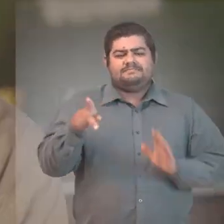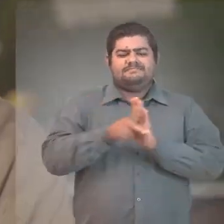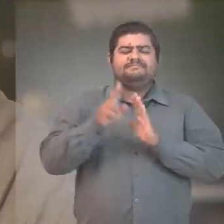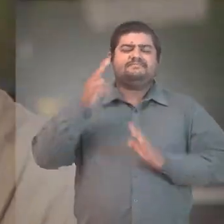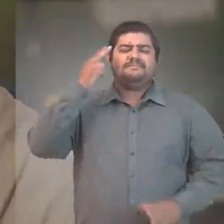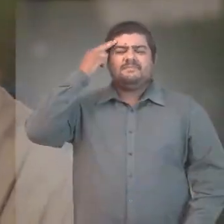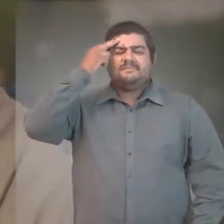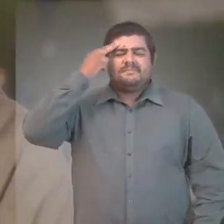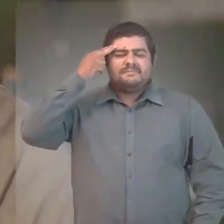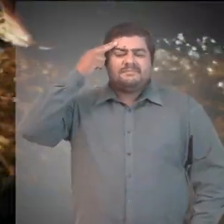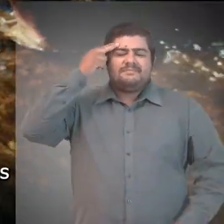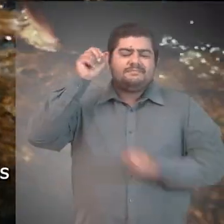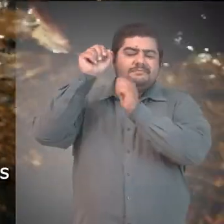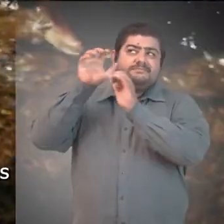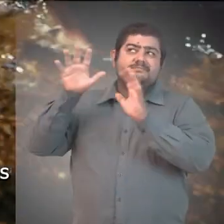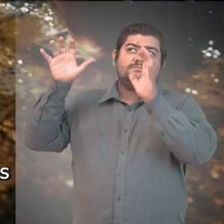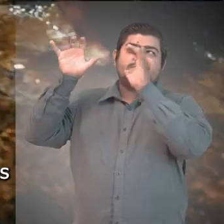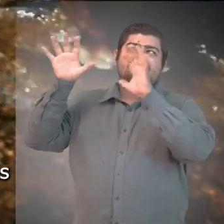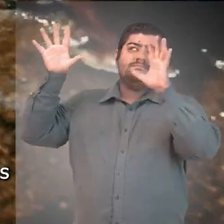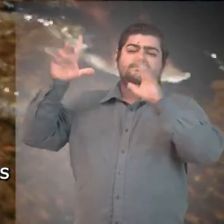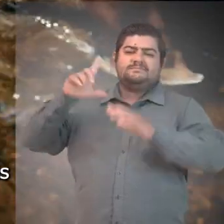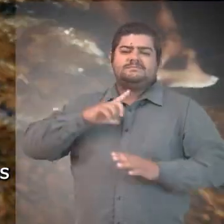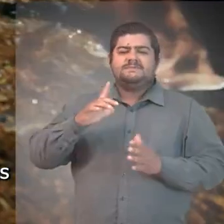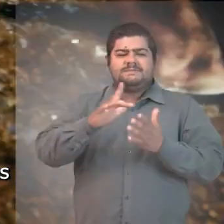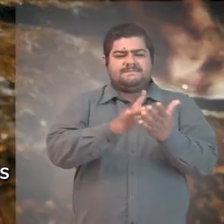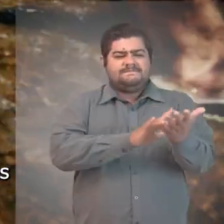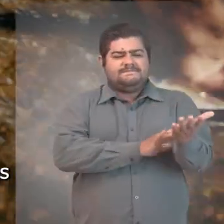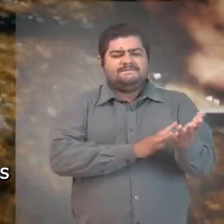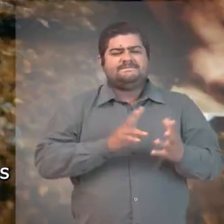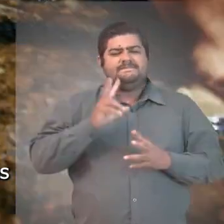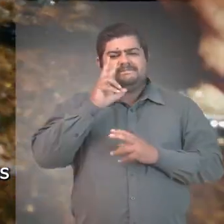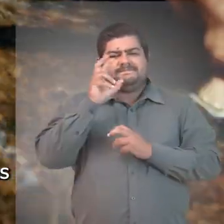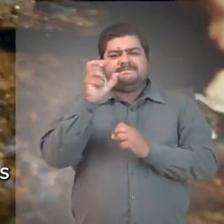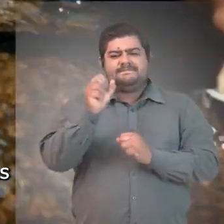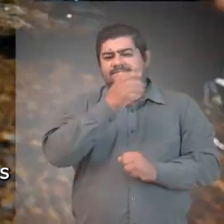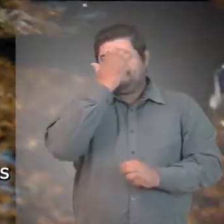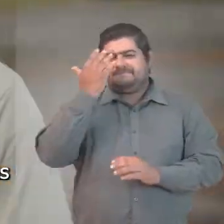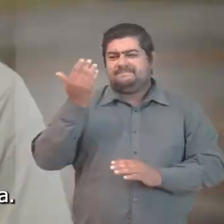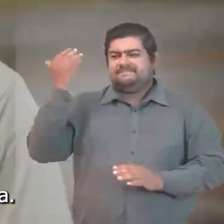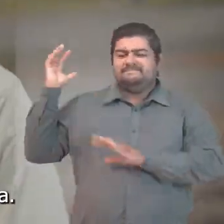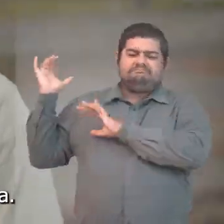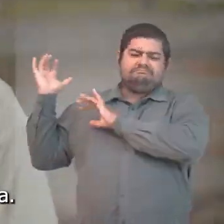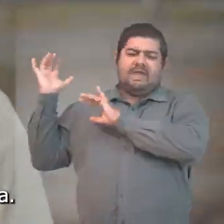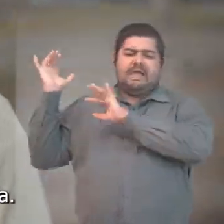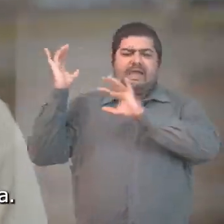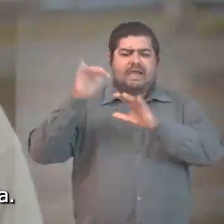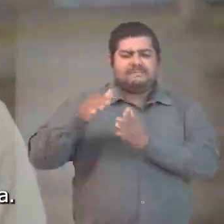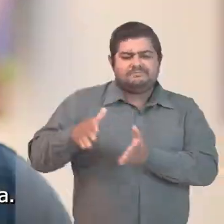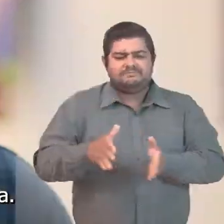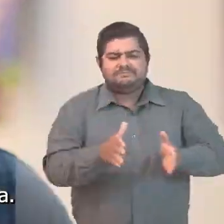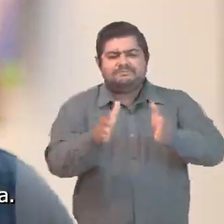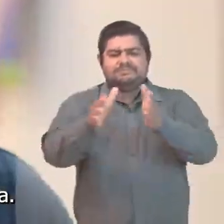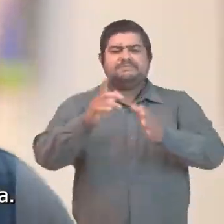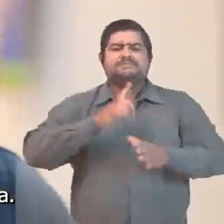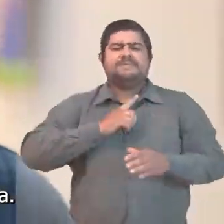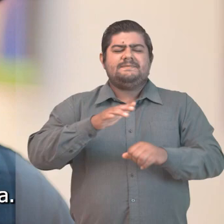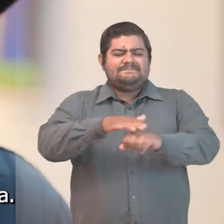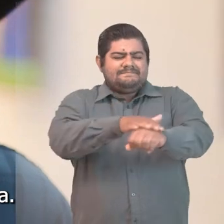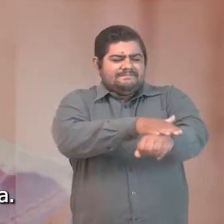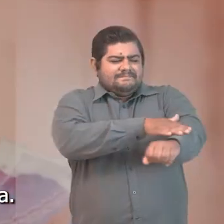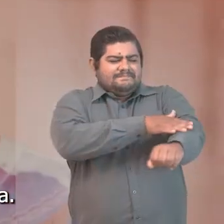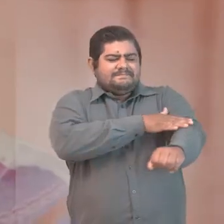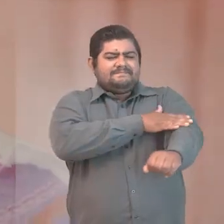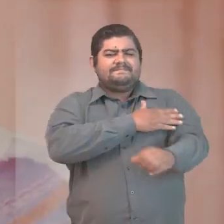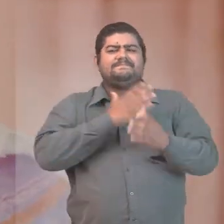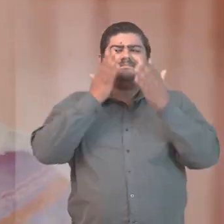pele, no rosto e no coração, as marcas de uma caminhada que para uns pode até parecer mais uma. Mas pra gente, é a nossa história